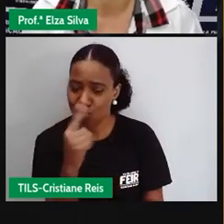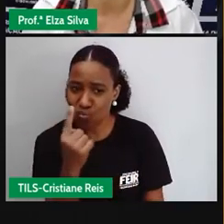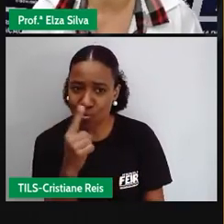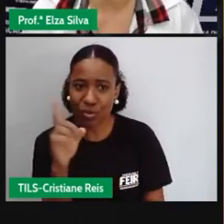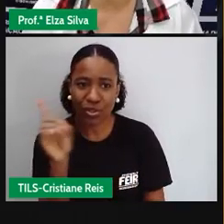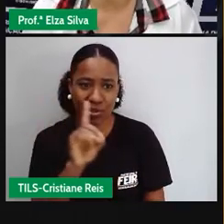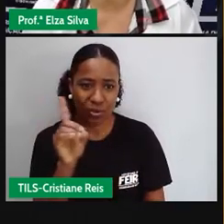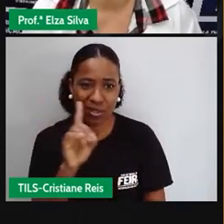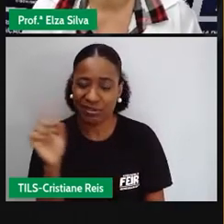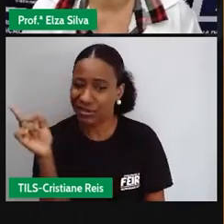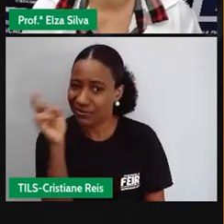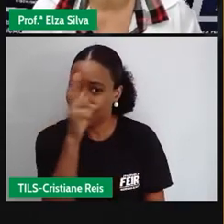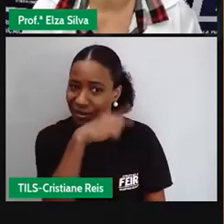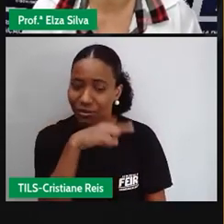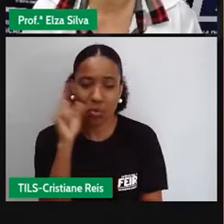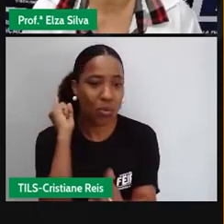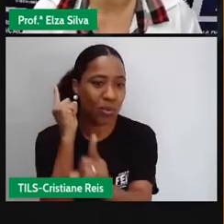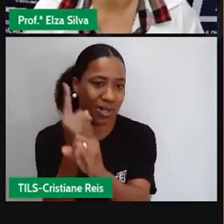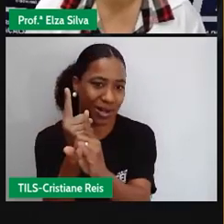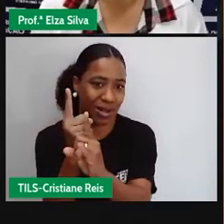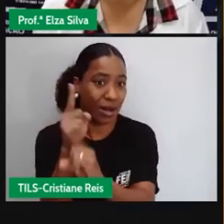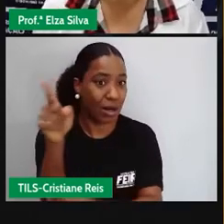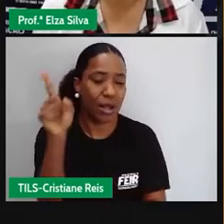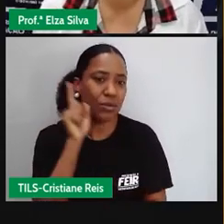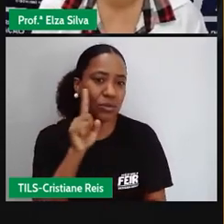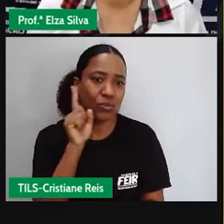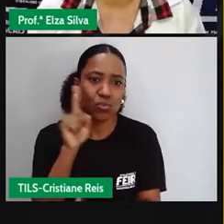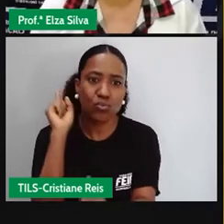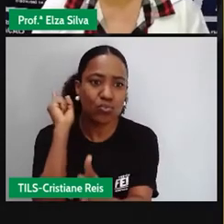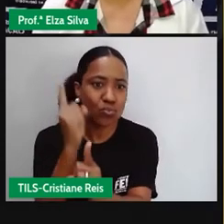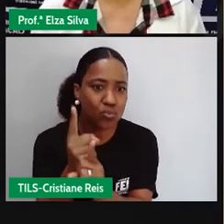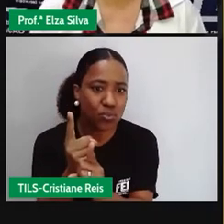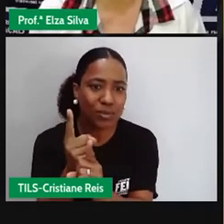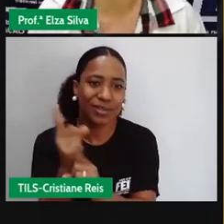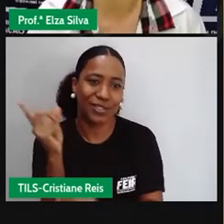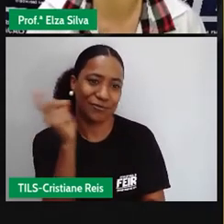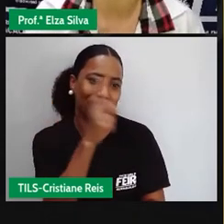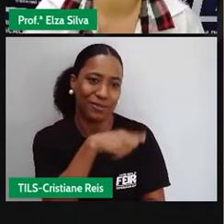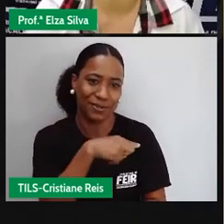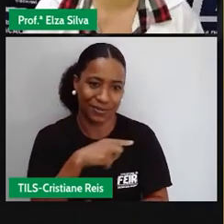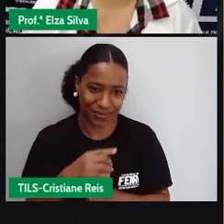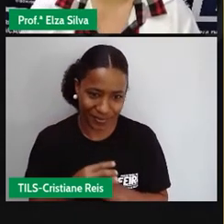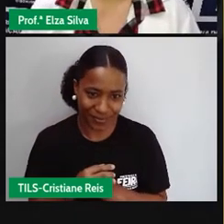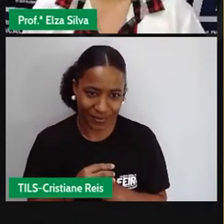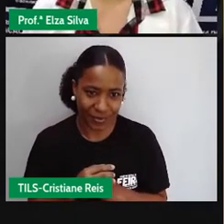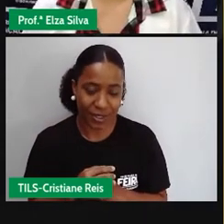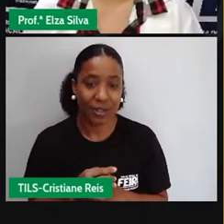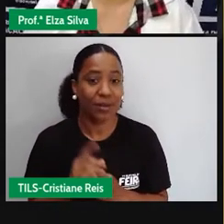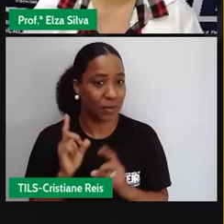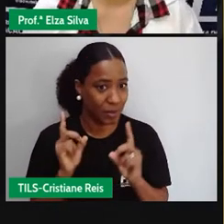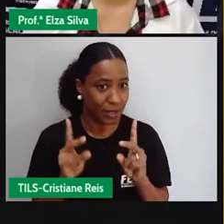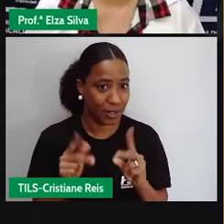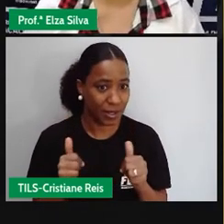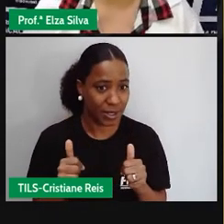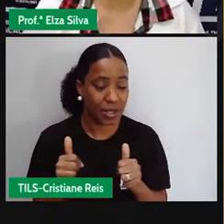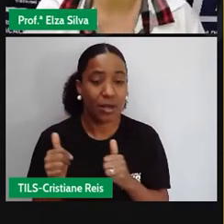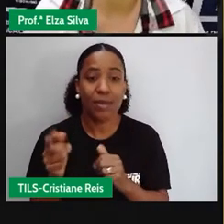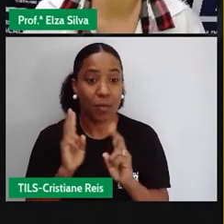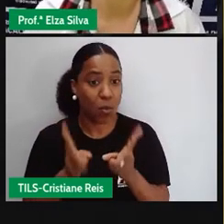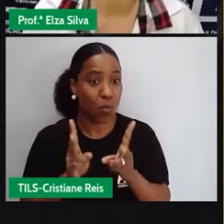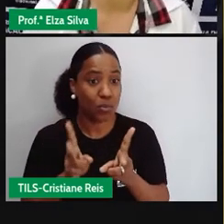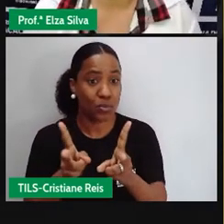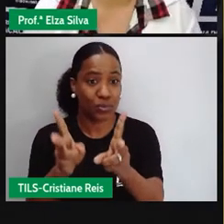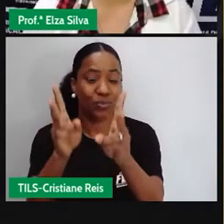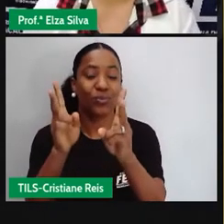é muito rara. Ok? Vamos continuar ampliando o nosso vocabulário para